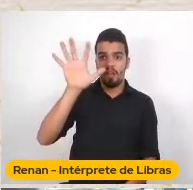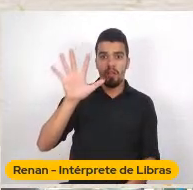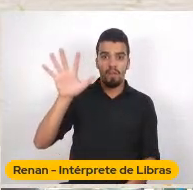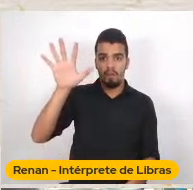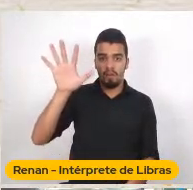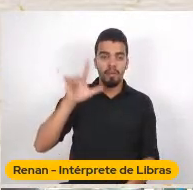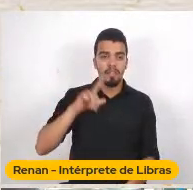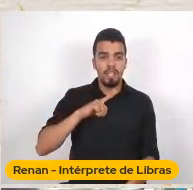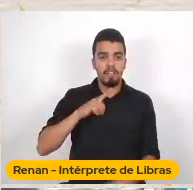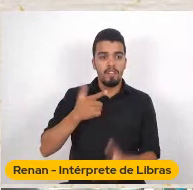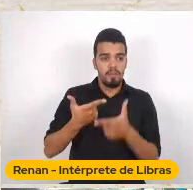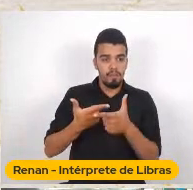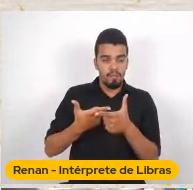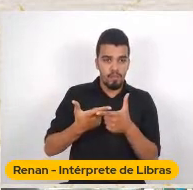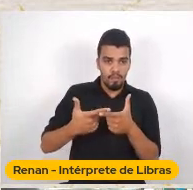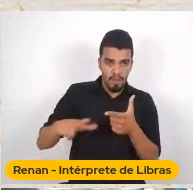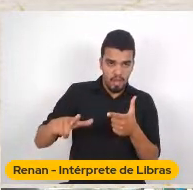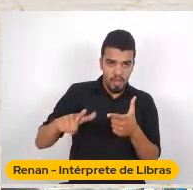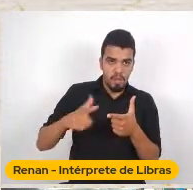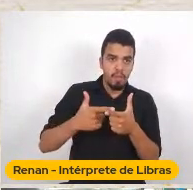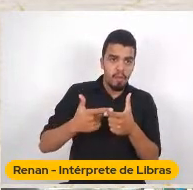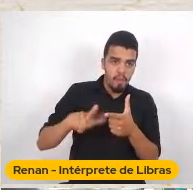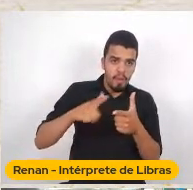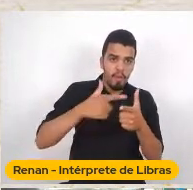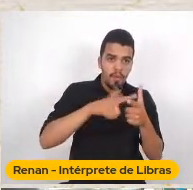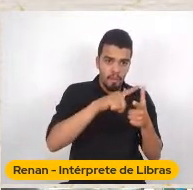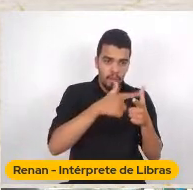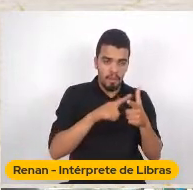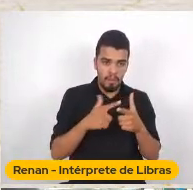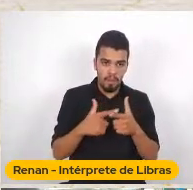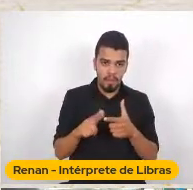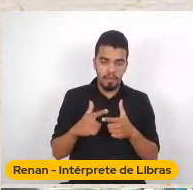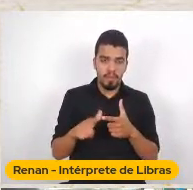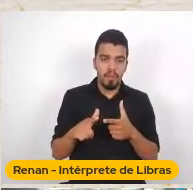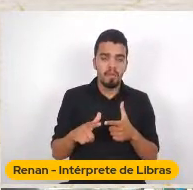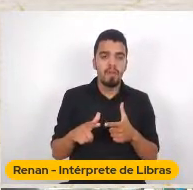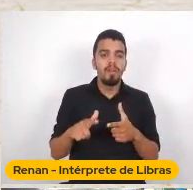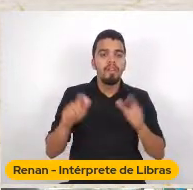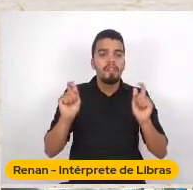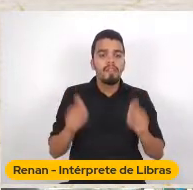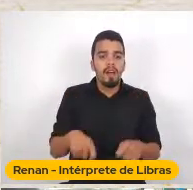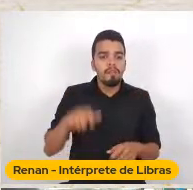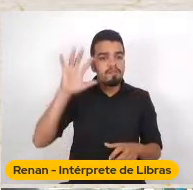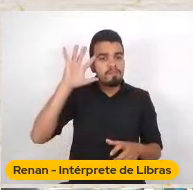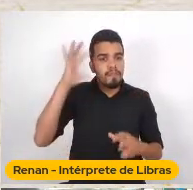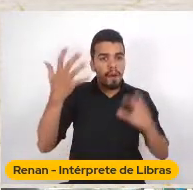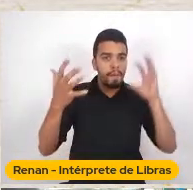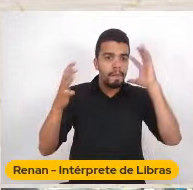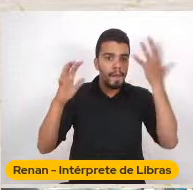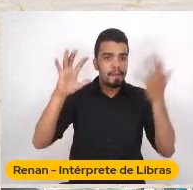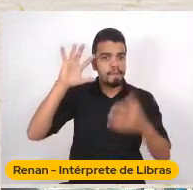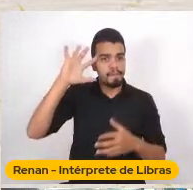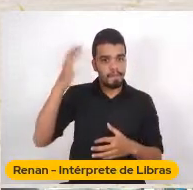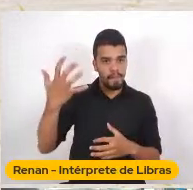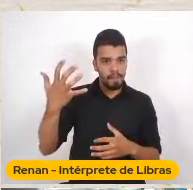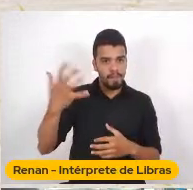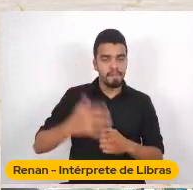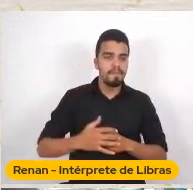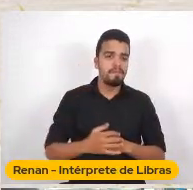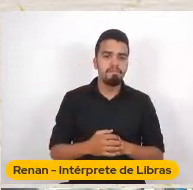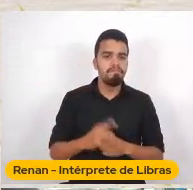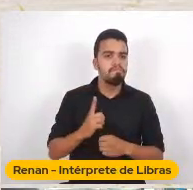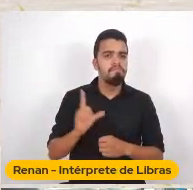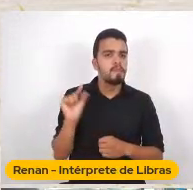domésticos A partir Dessa orientalização Orientalização Uma orientalização Que constituiu o que Meus queridos